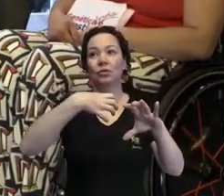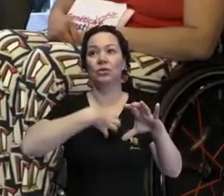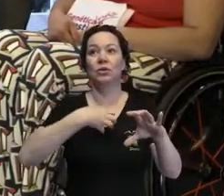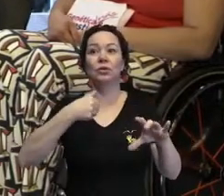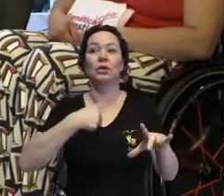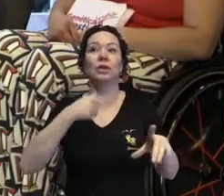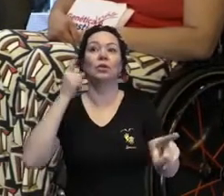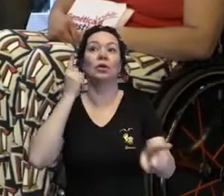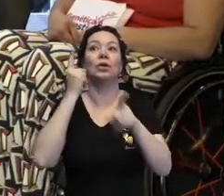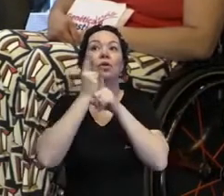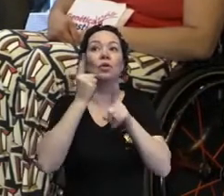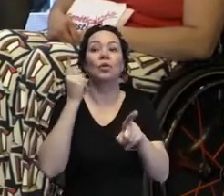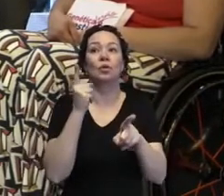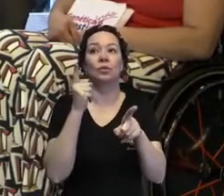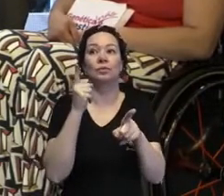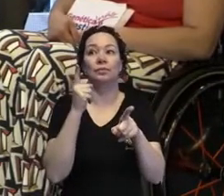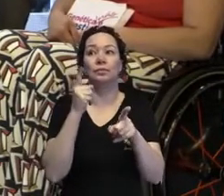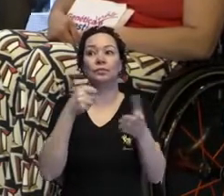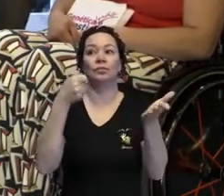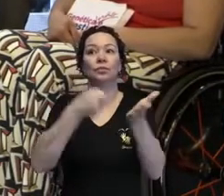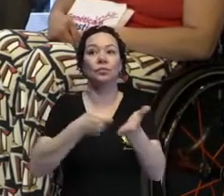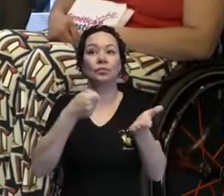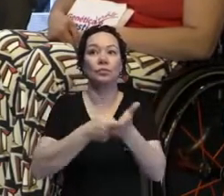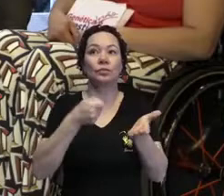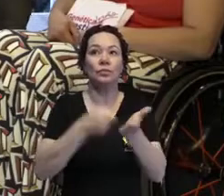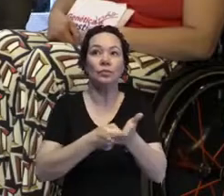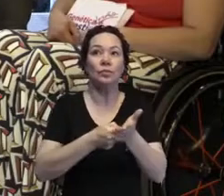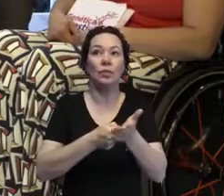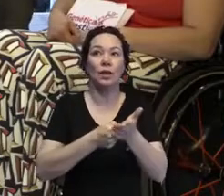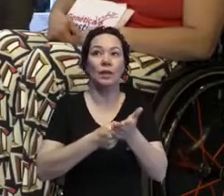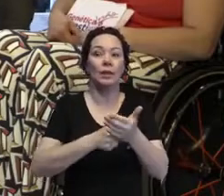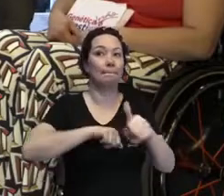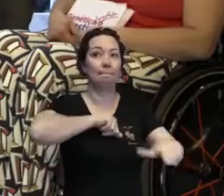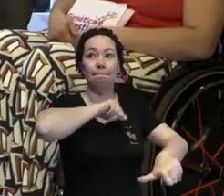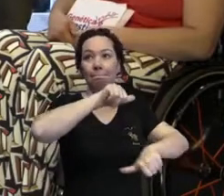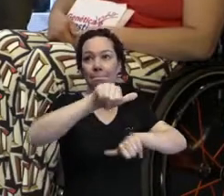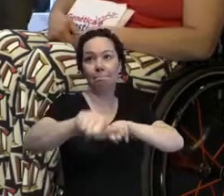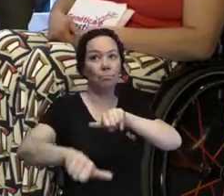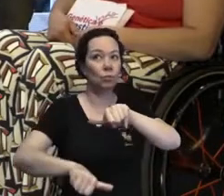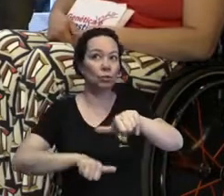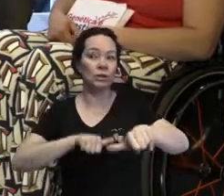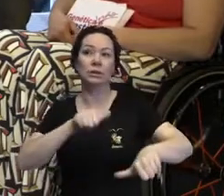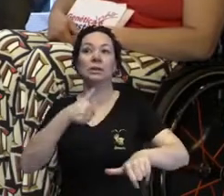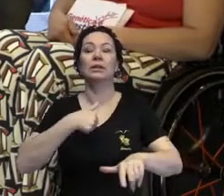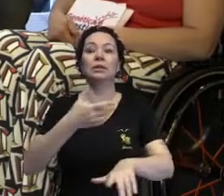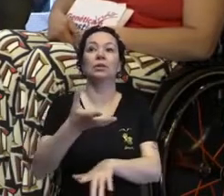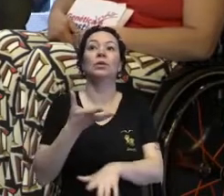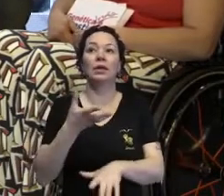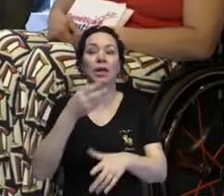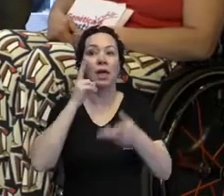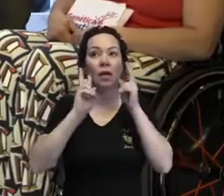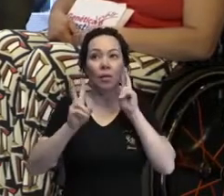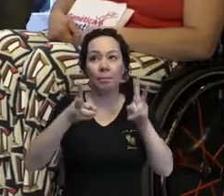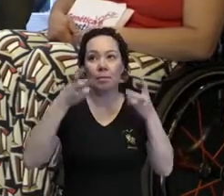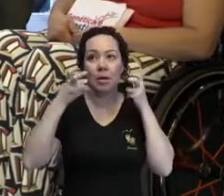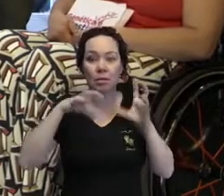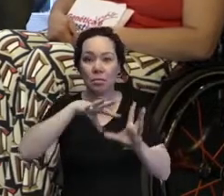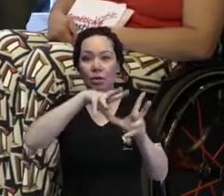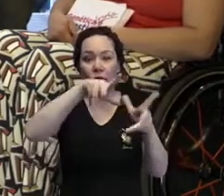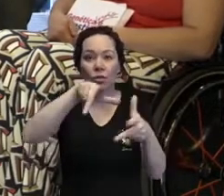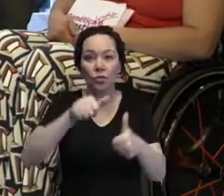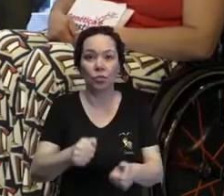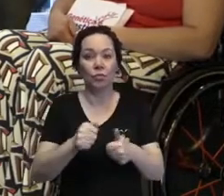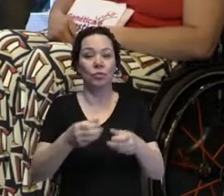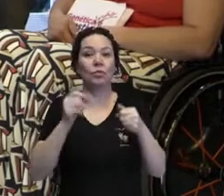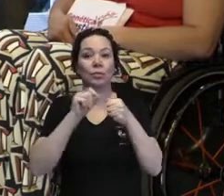encontrei de tentar mudanças, as mudanças que eu quero ver no mundo, né, para levar essa